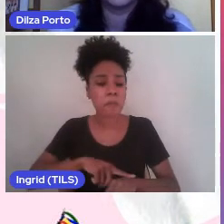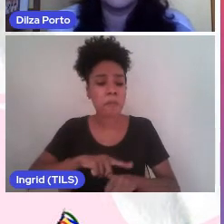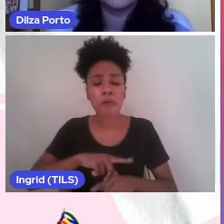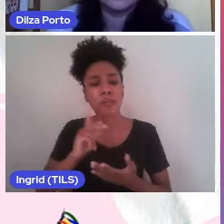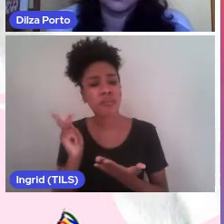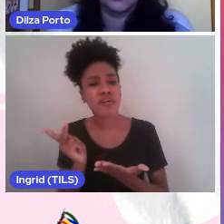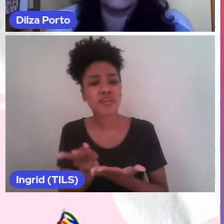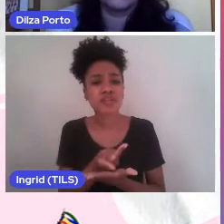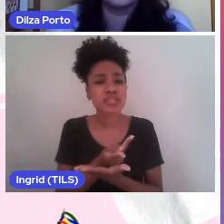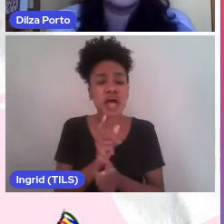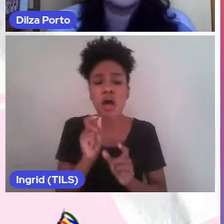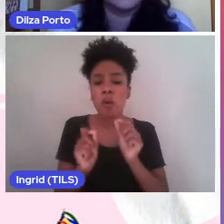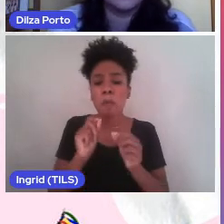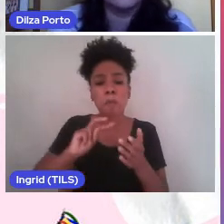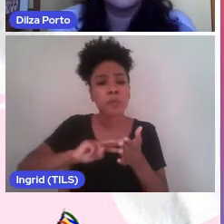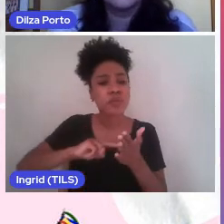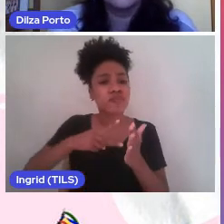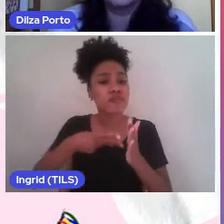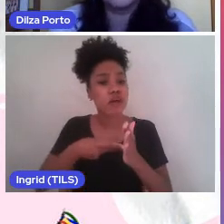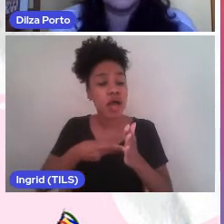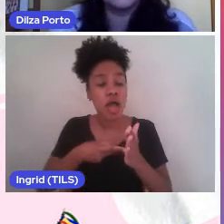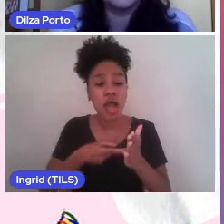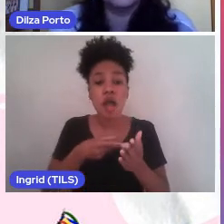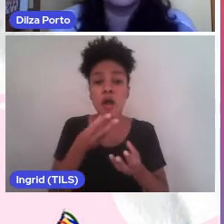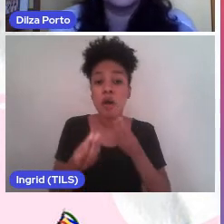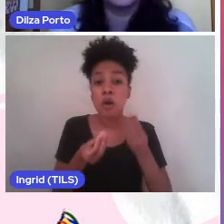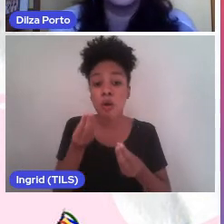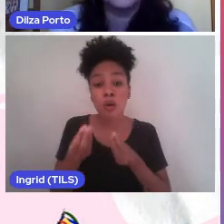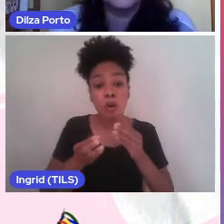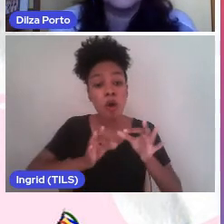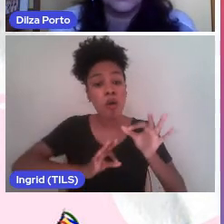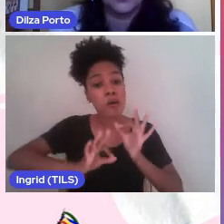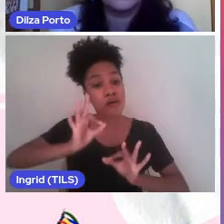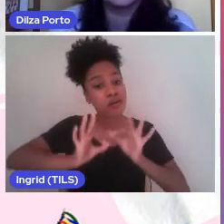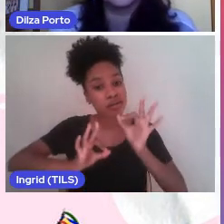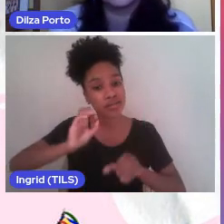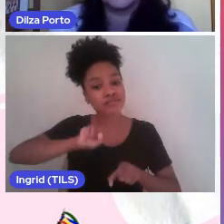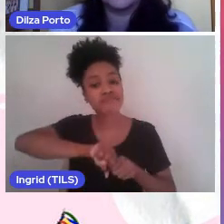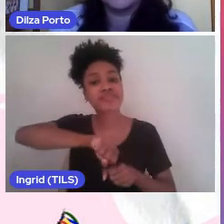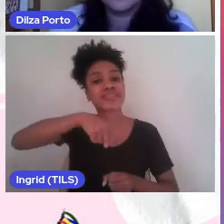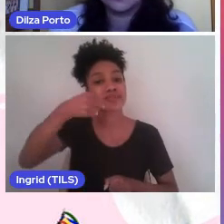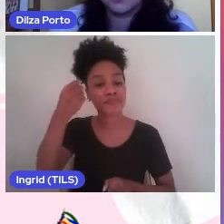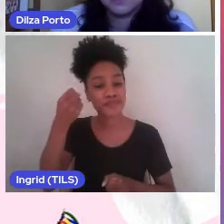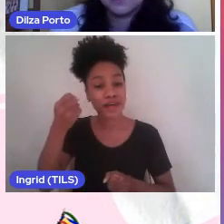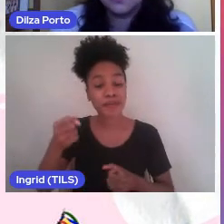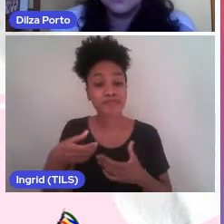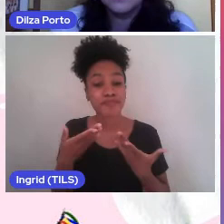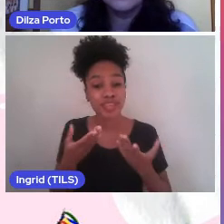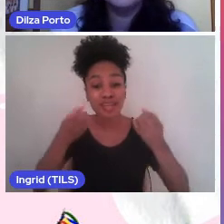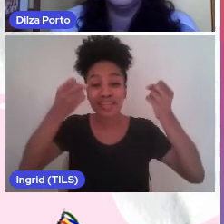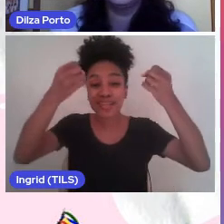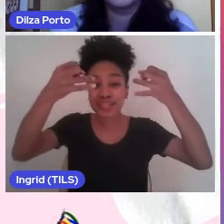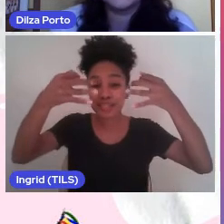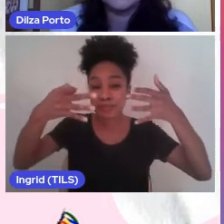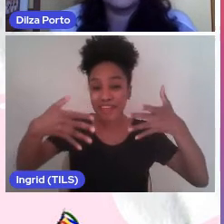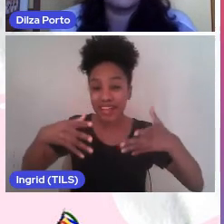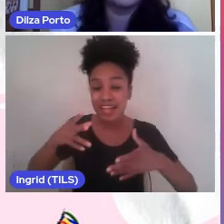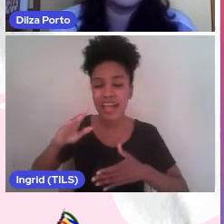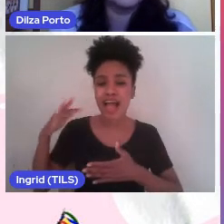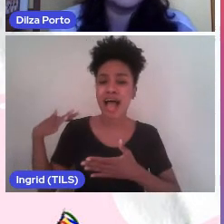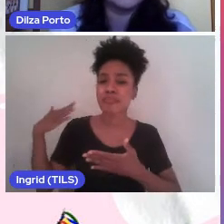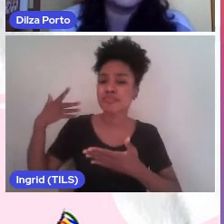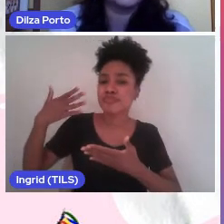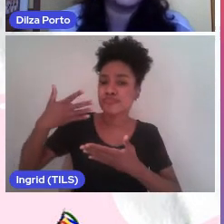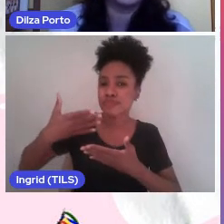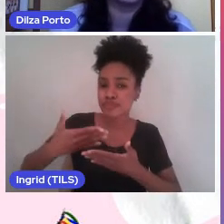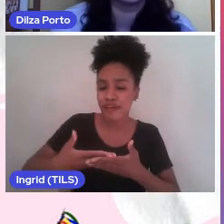como ela se organizou, como se deu, ou seja, uma narrativa histórica sobre a independência do Brasil. E, inclusive, com a